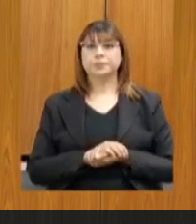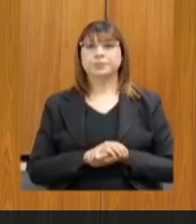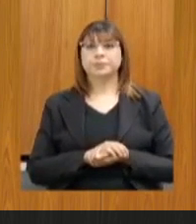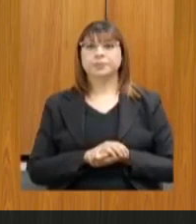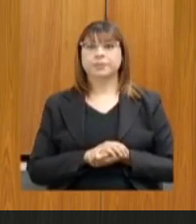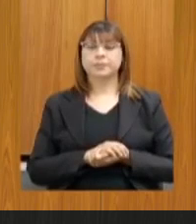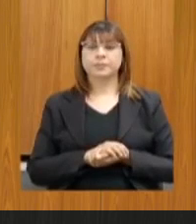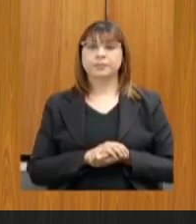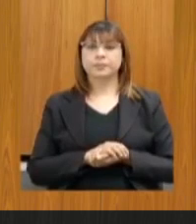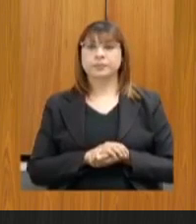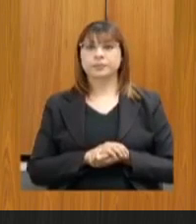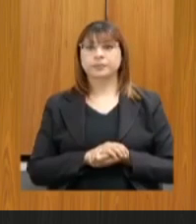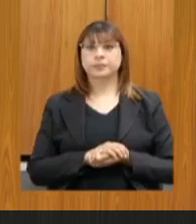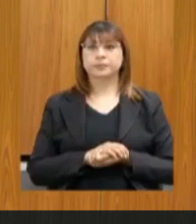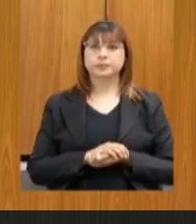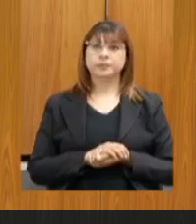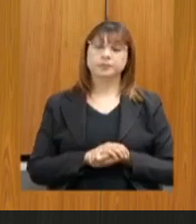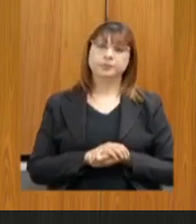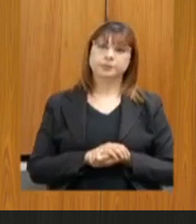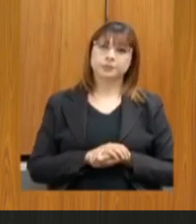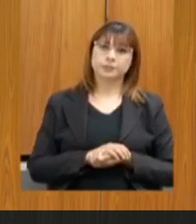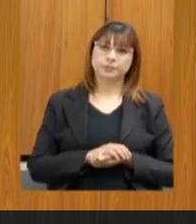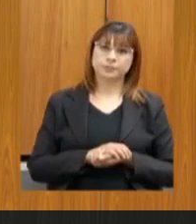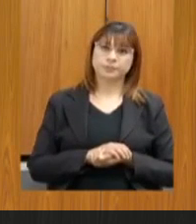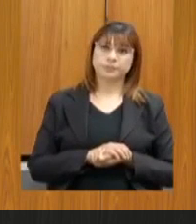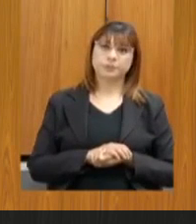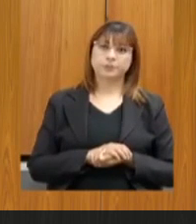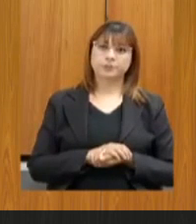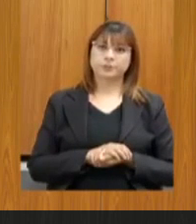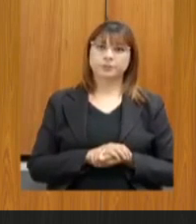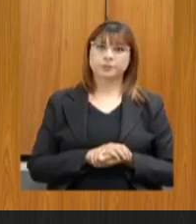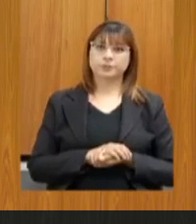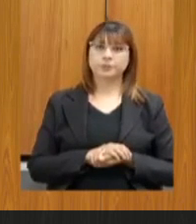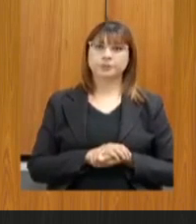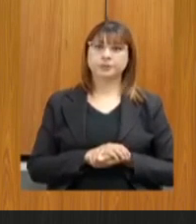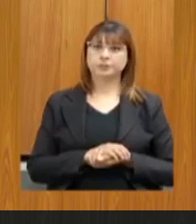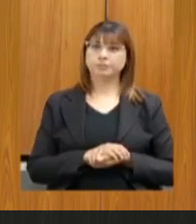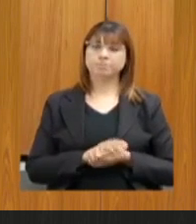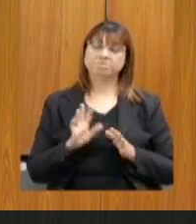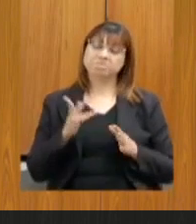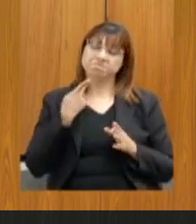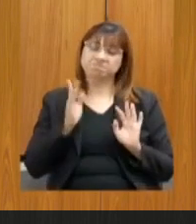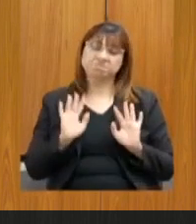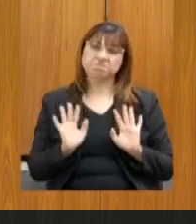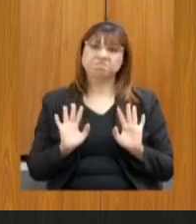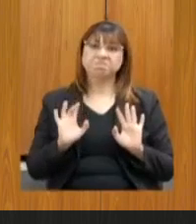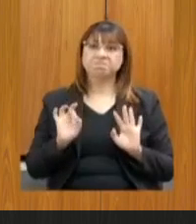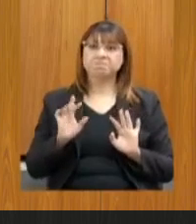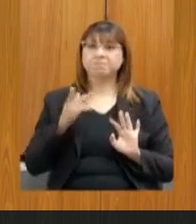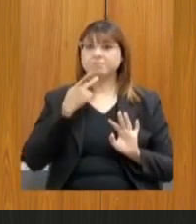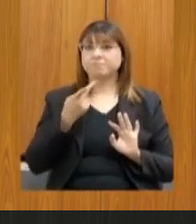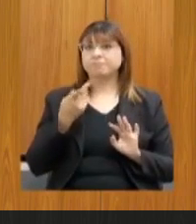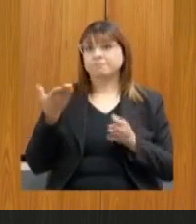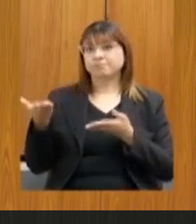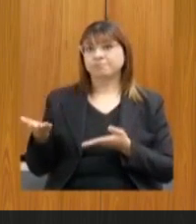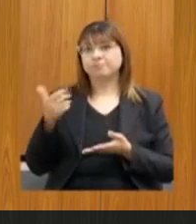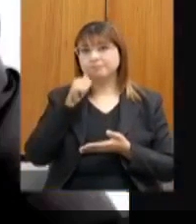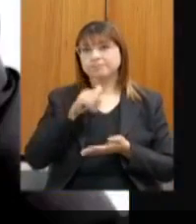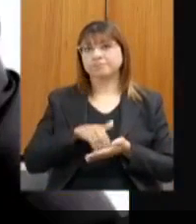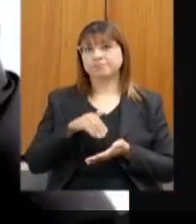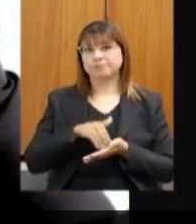da secretária Marília. Então, não há consideração, apenas que, as palavras da secretária,